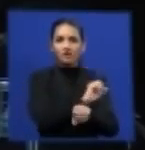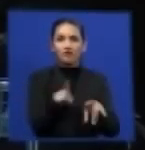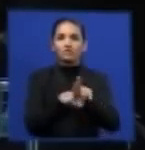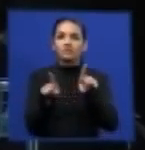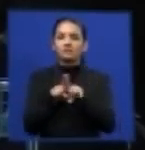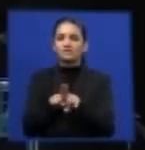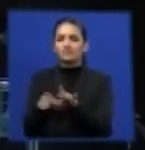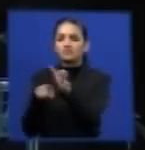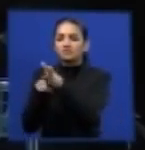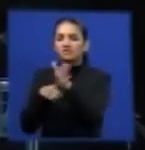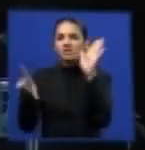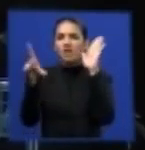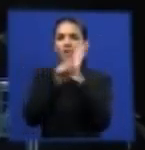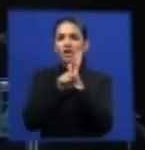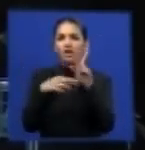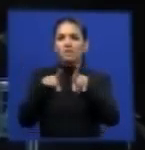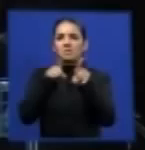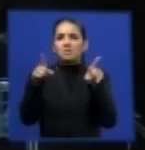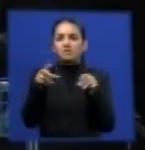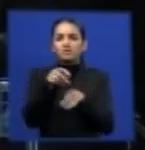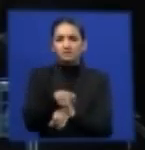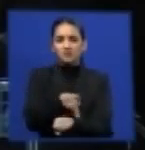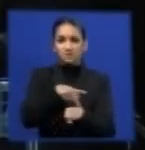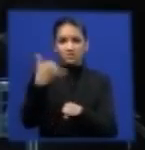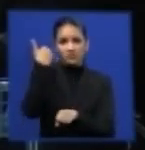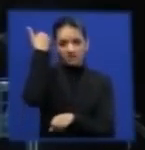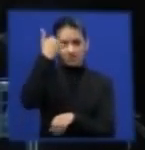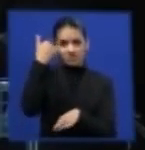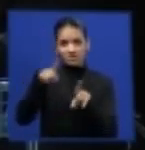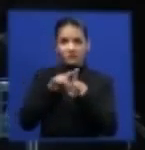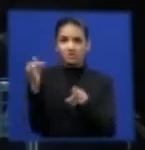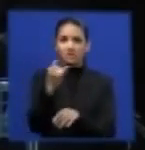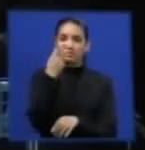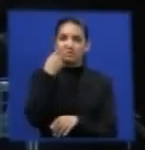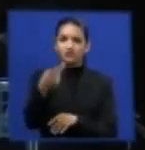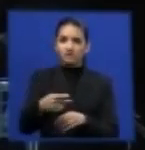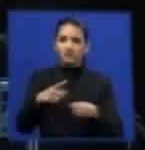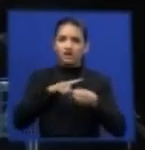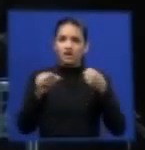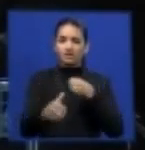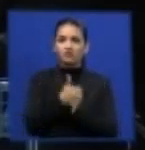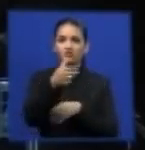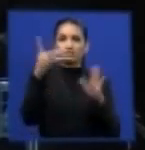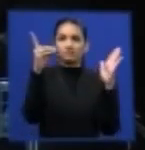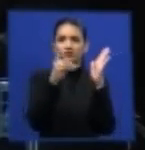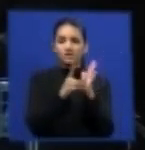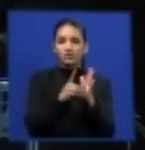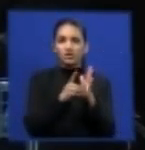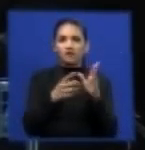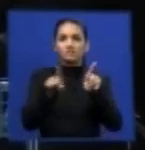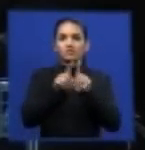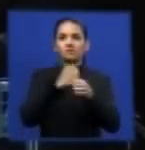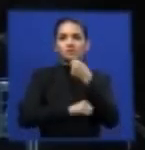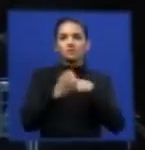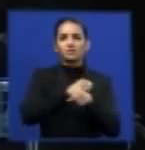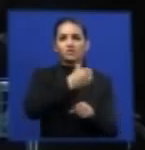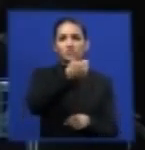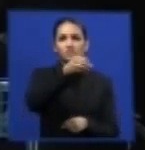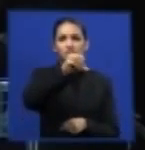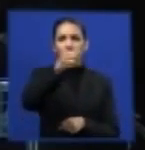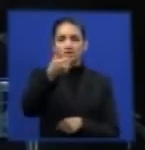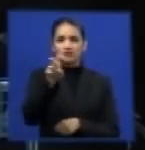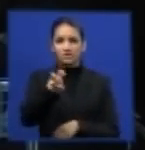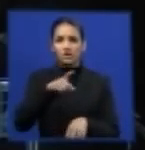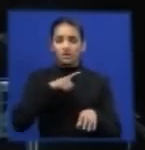e na Espanha, interessante destacar o artigo primeiro do Real Decreto 1619-2005, que diz Esse Real Decreto